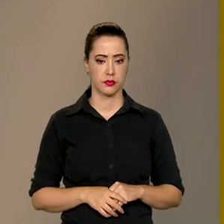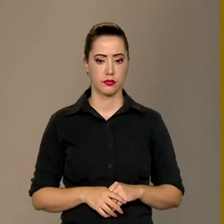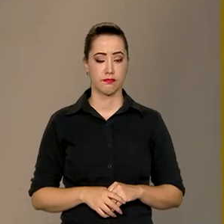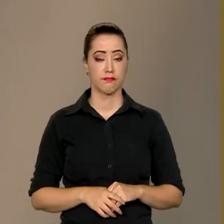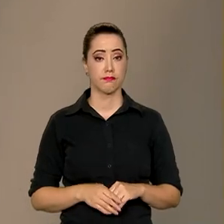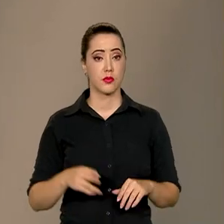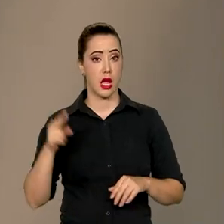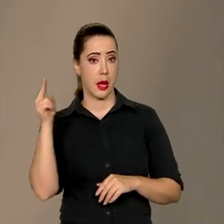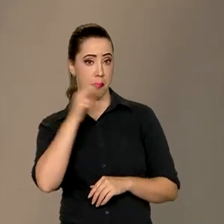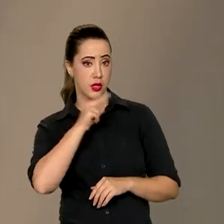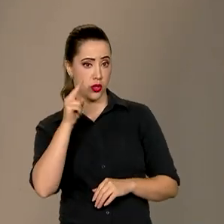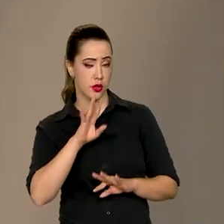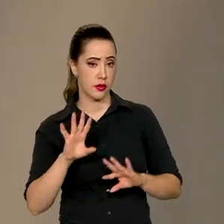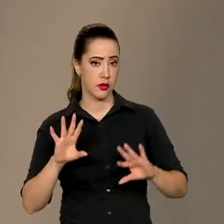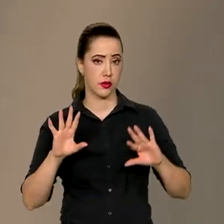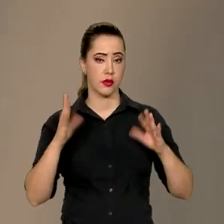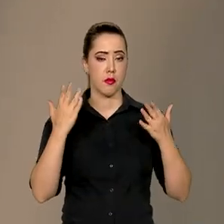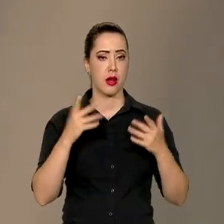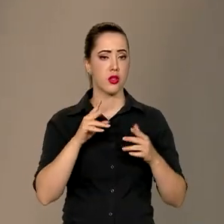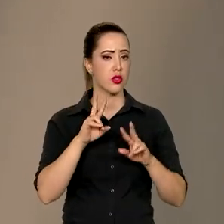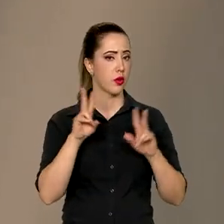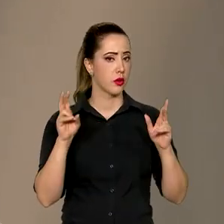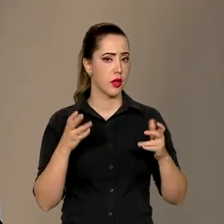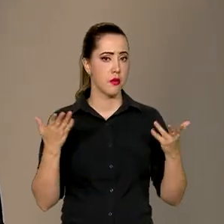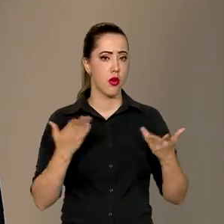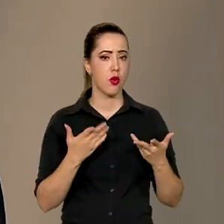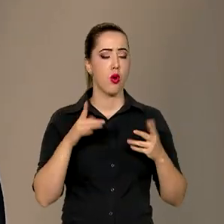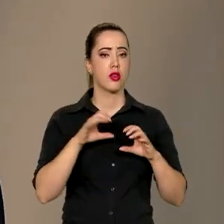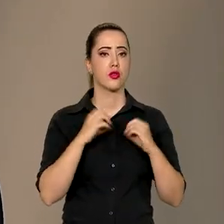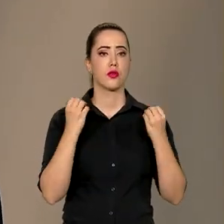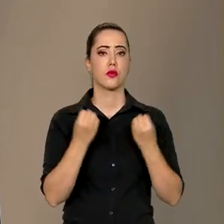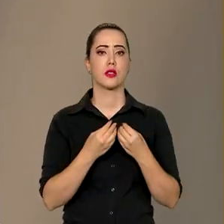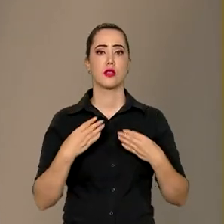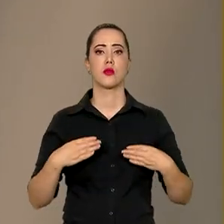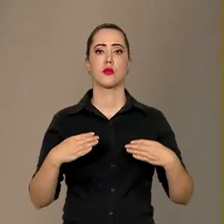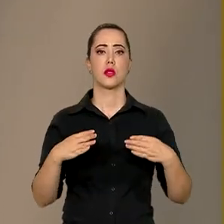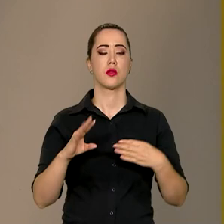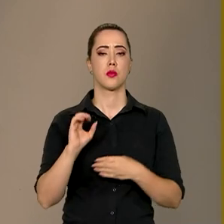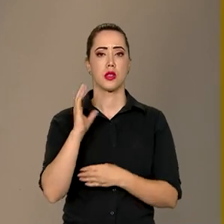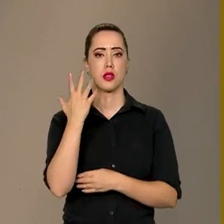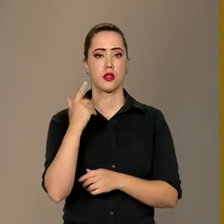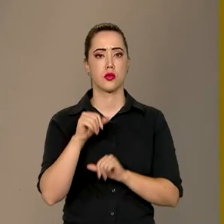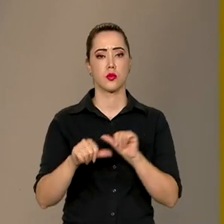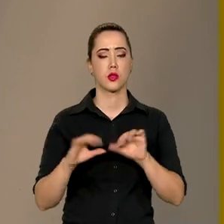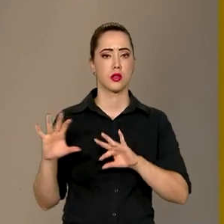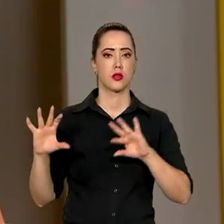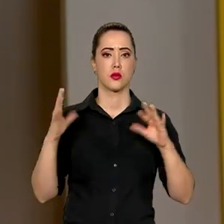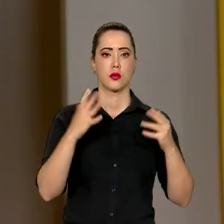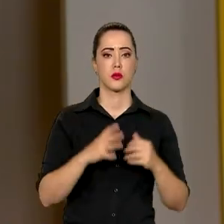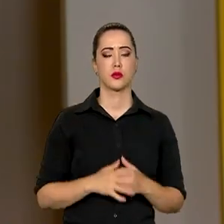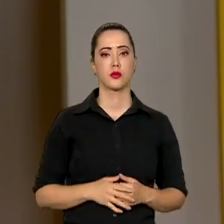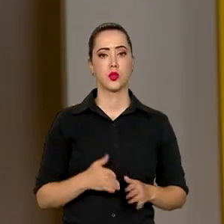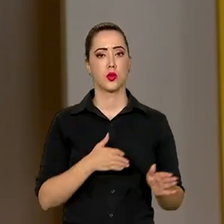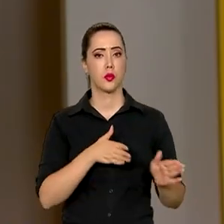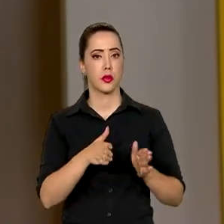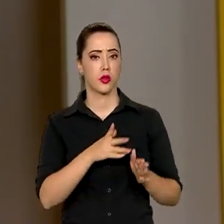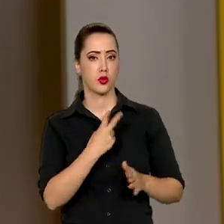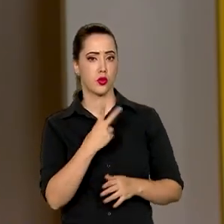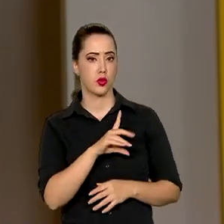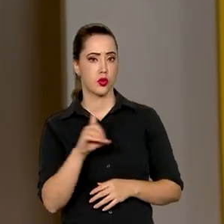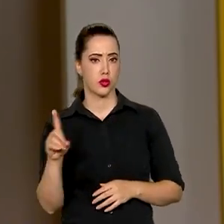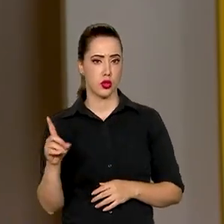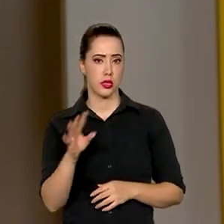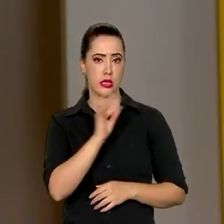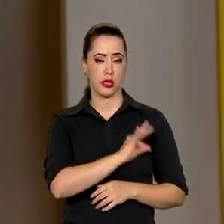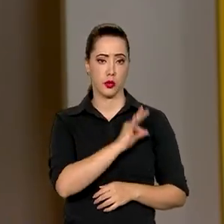E a emergência climática virou um tema de uma oficina do Ministério do Meio Ambiente e Mudança do Clima. Durante dois dias,